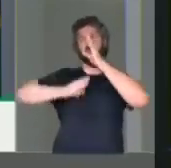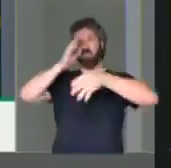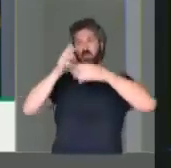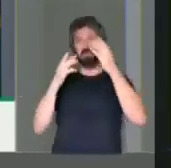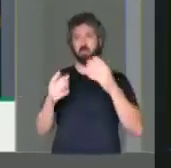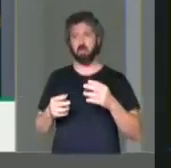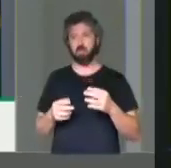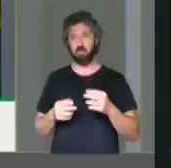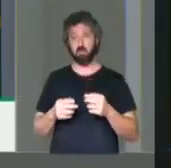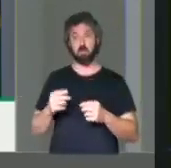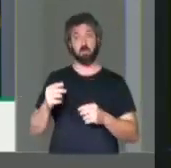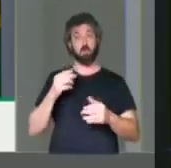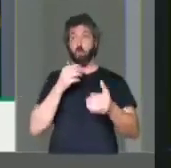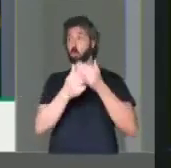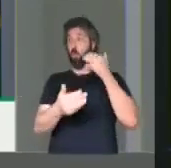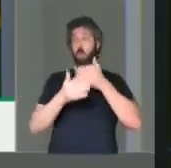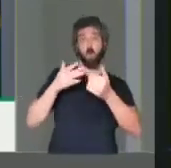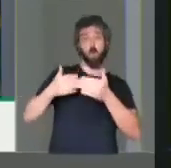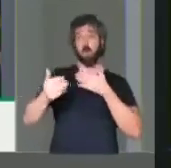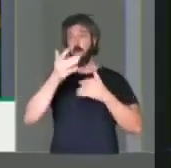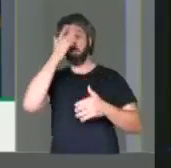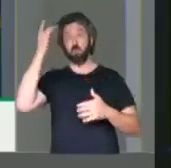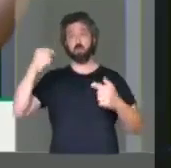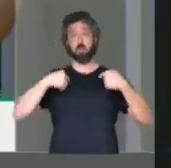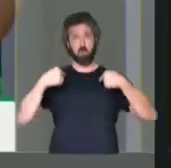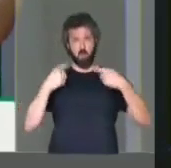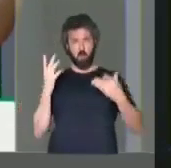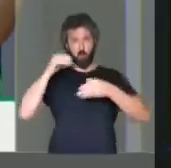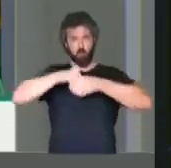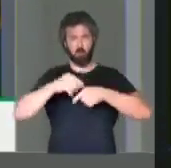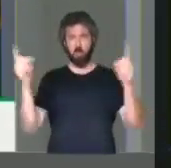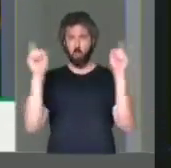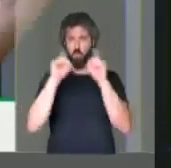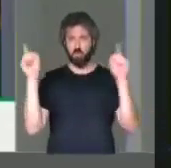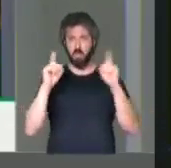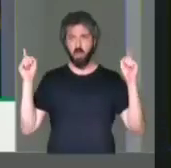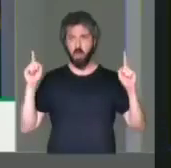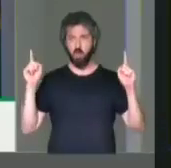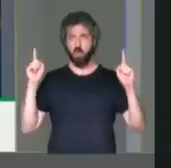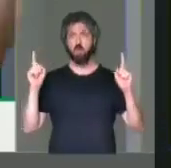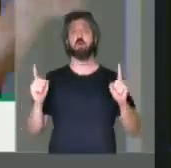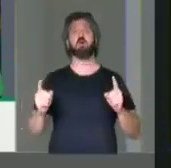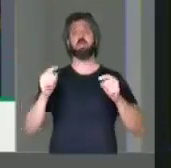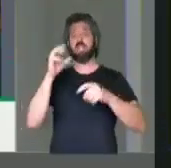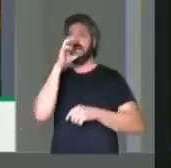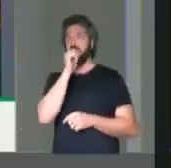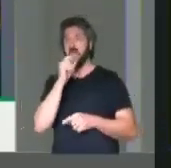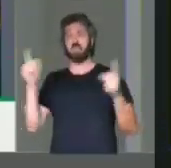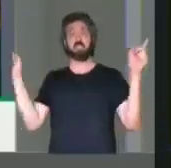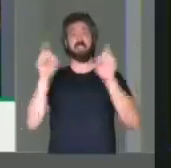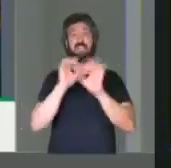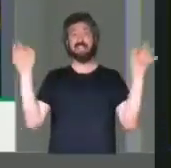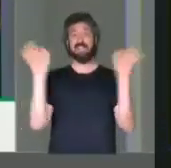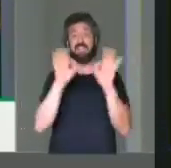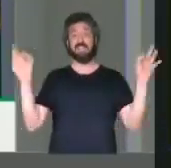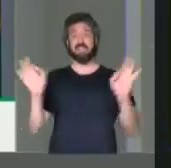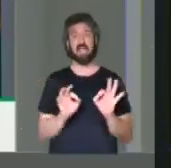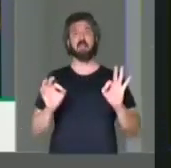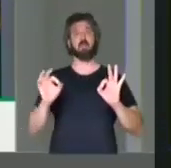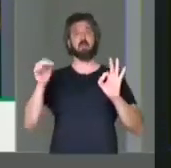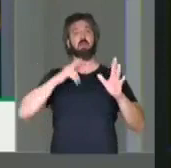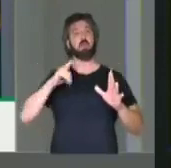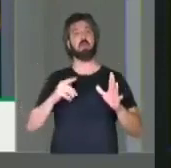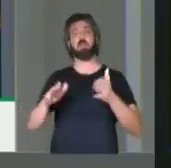insinuação a quaisquer pessoas que sejam, porque eu não me incluo, eu não me incluo em nenhum laranjal e nada que possa ter